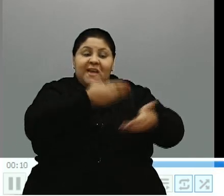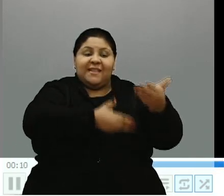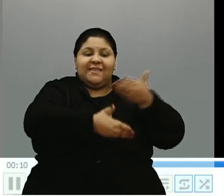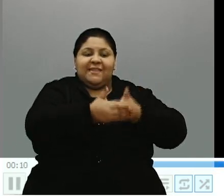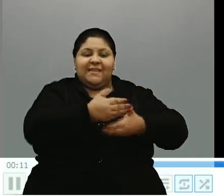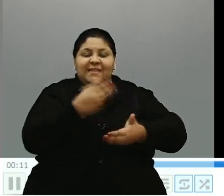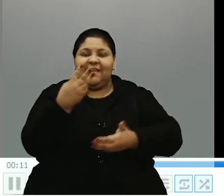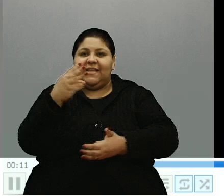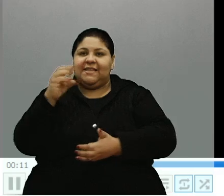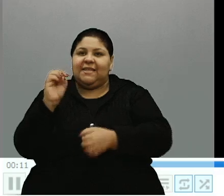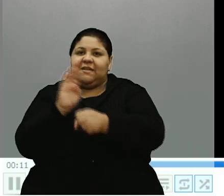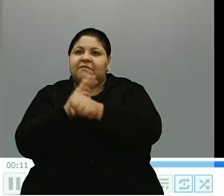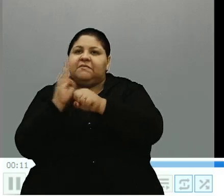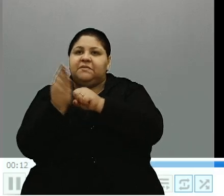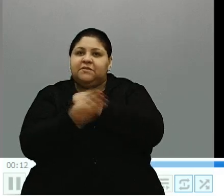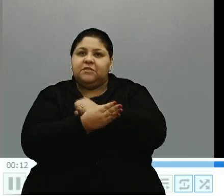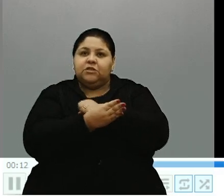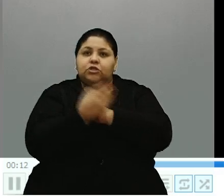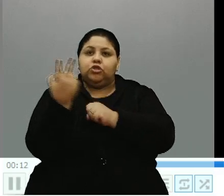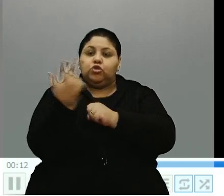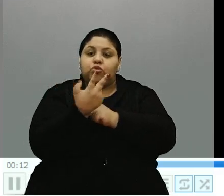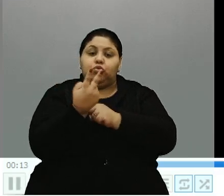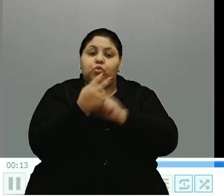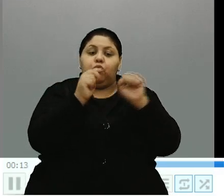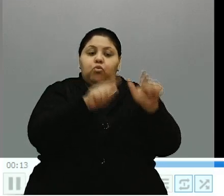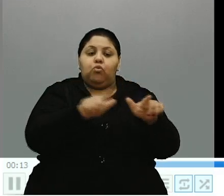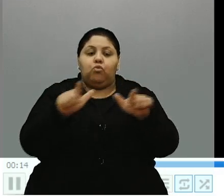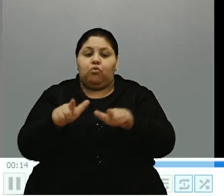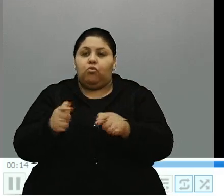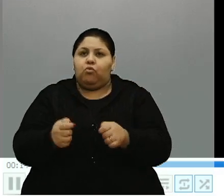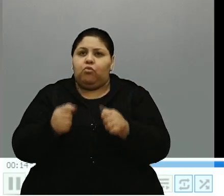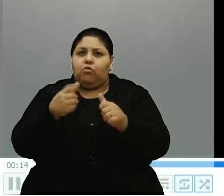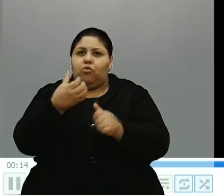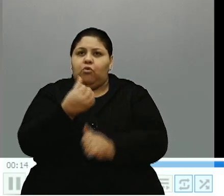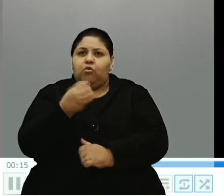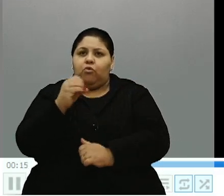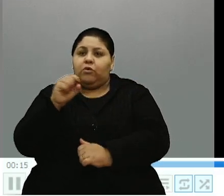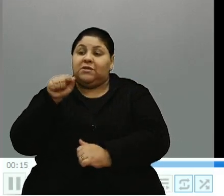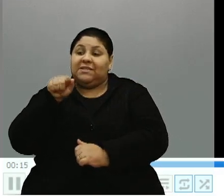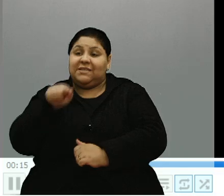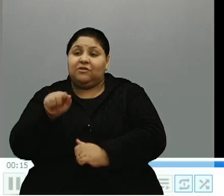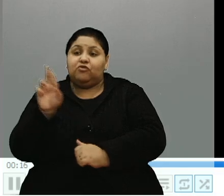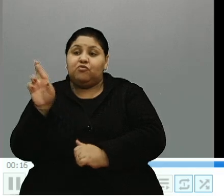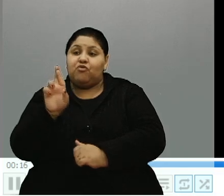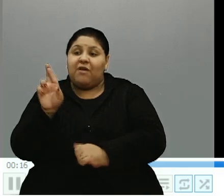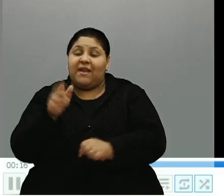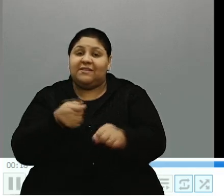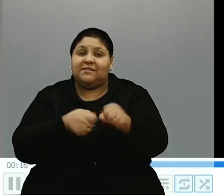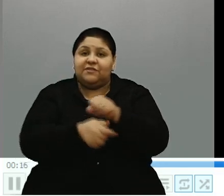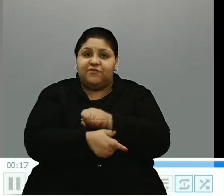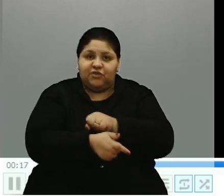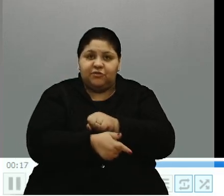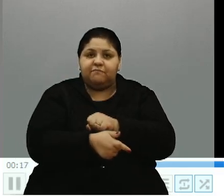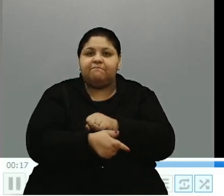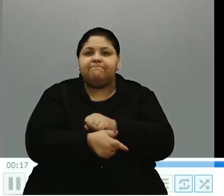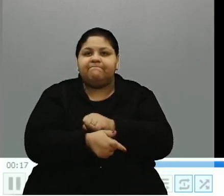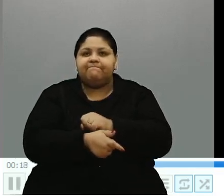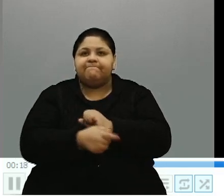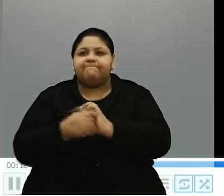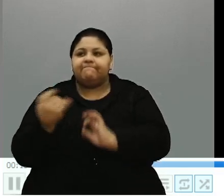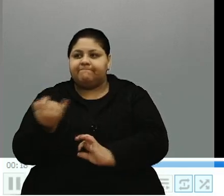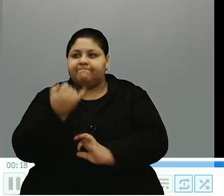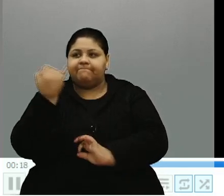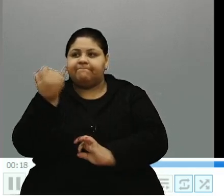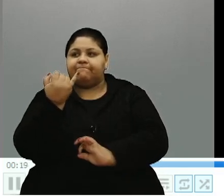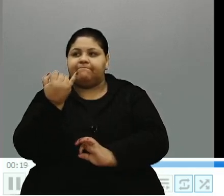Olha, serão duas salas, quase 600 mil investidos. Então, é importante que